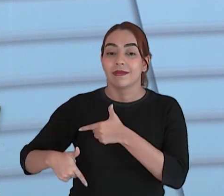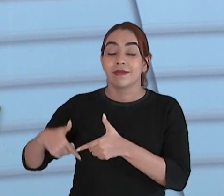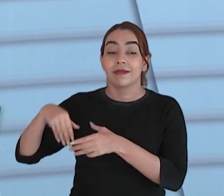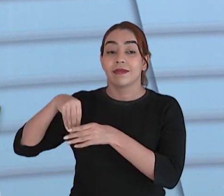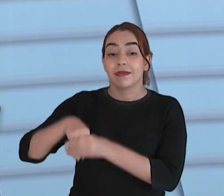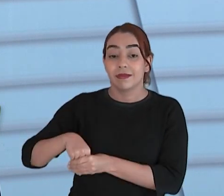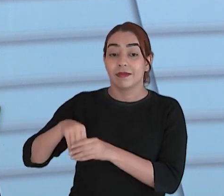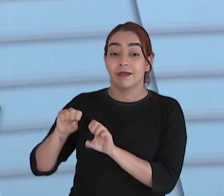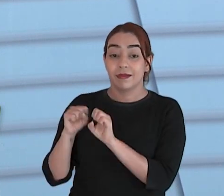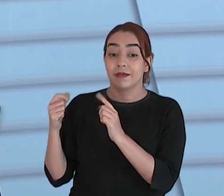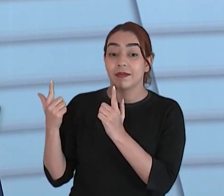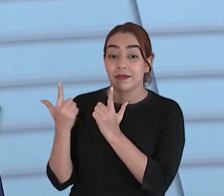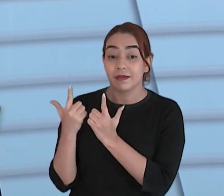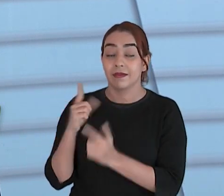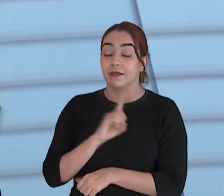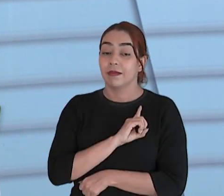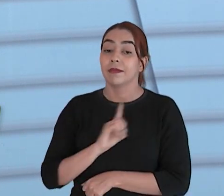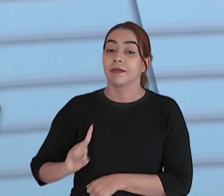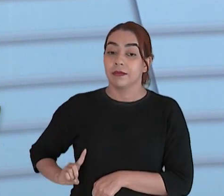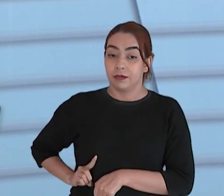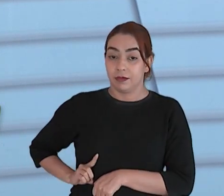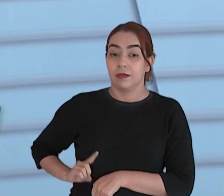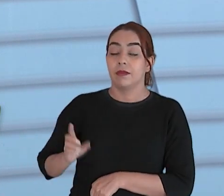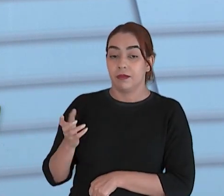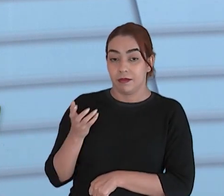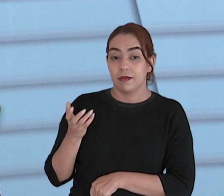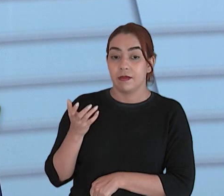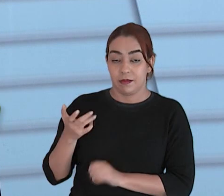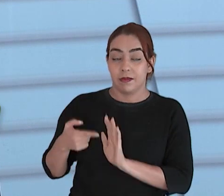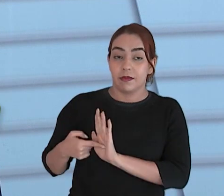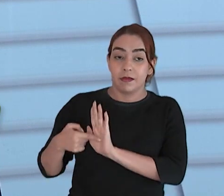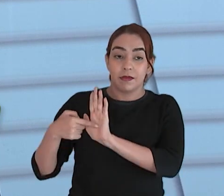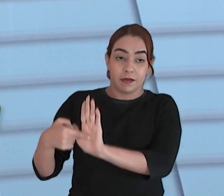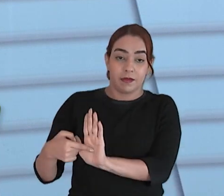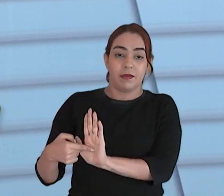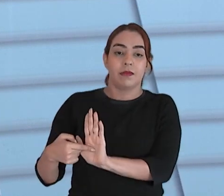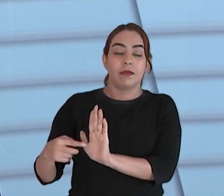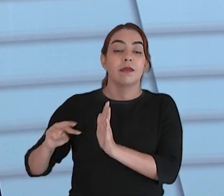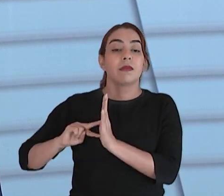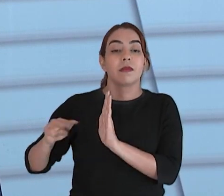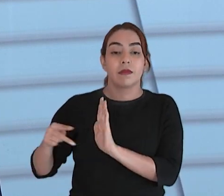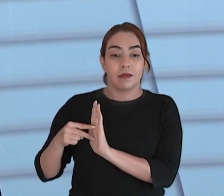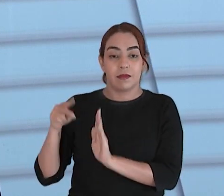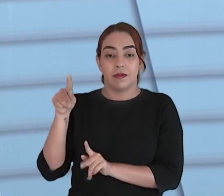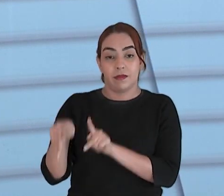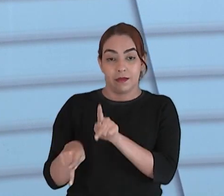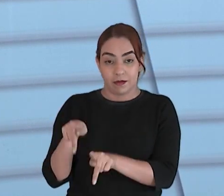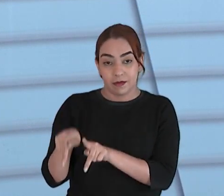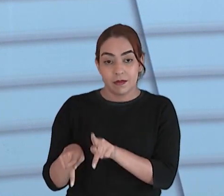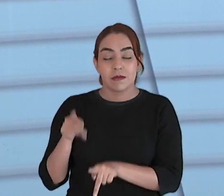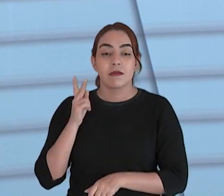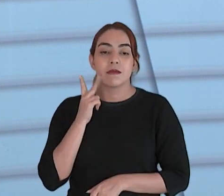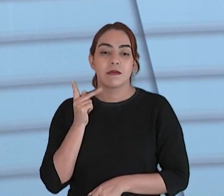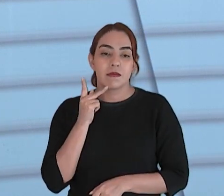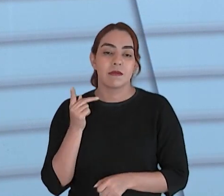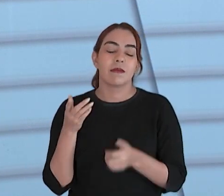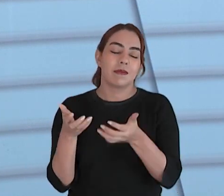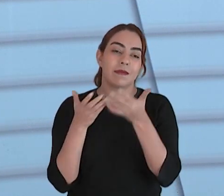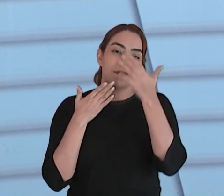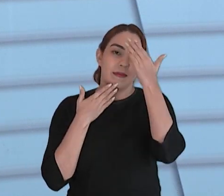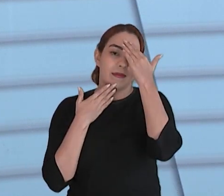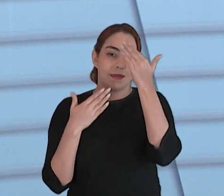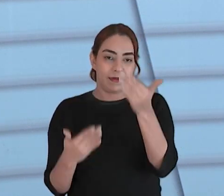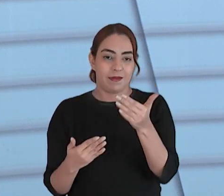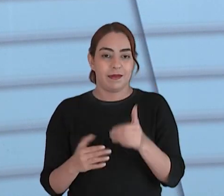executado pelos parlamentares que aqui se encontram, que representam o povo cearense. Então, eu quero lhe agradecer por essa